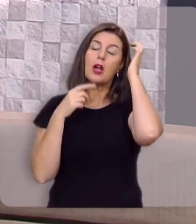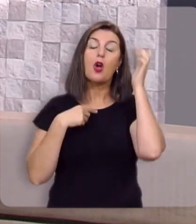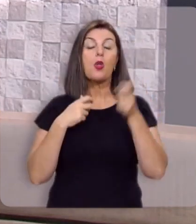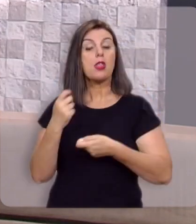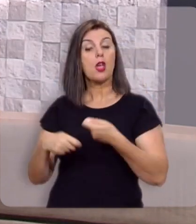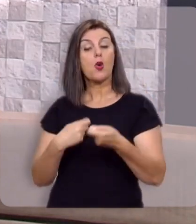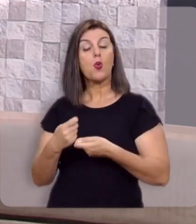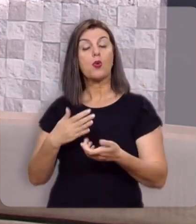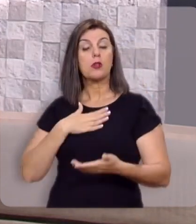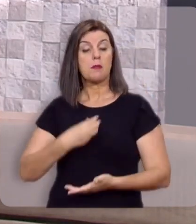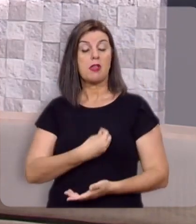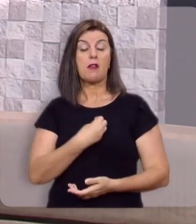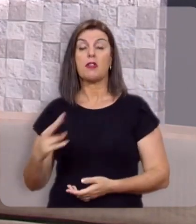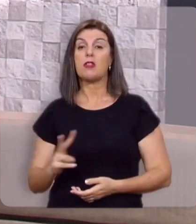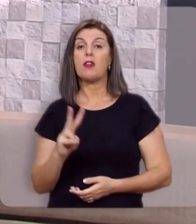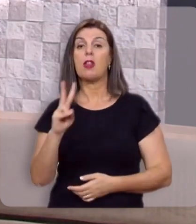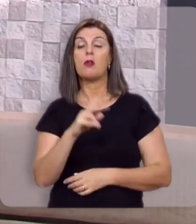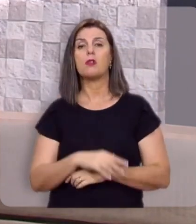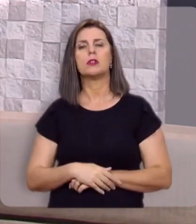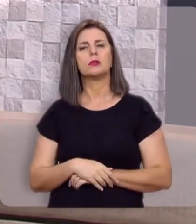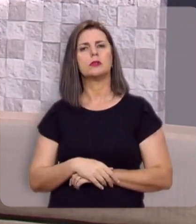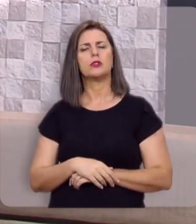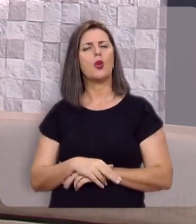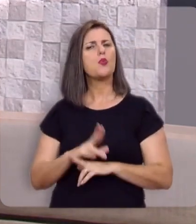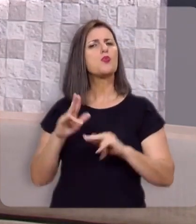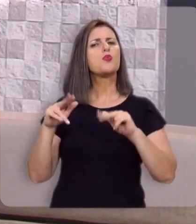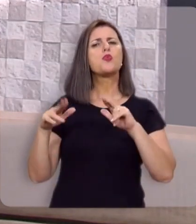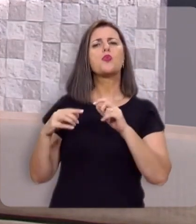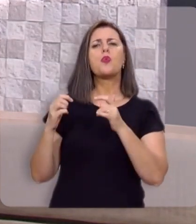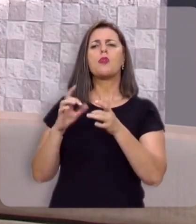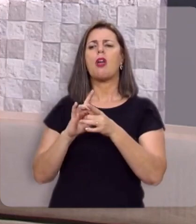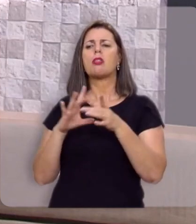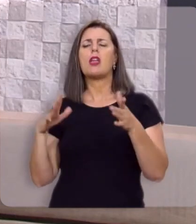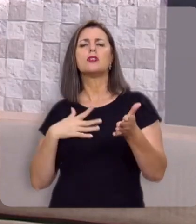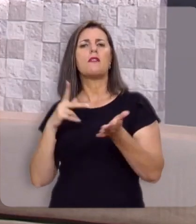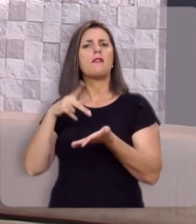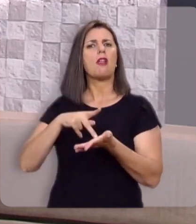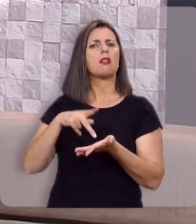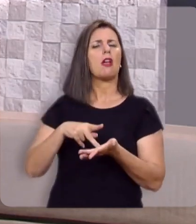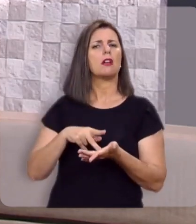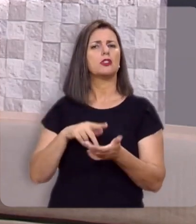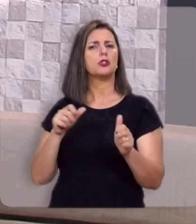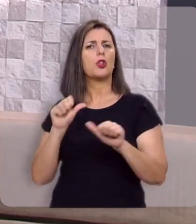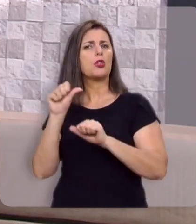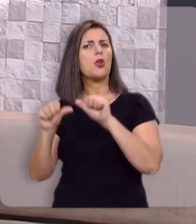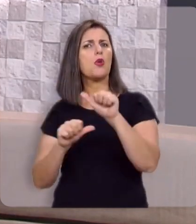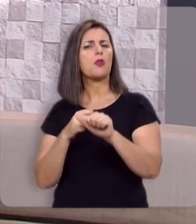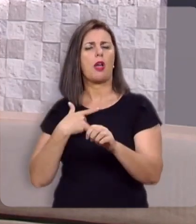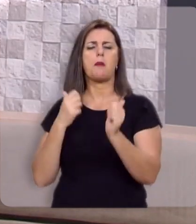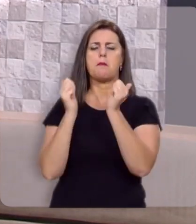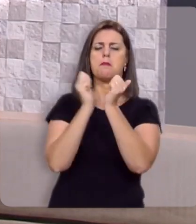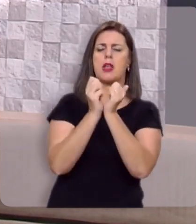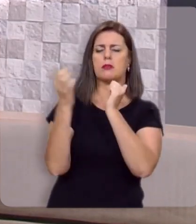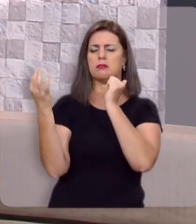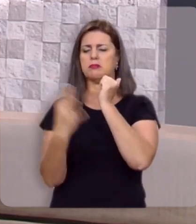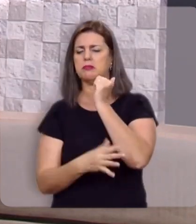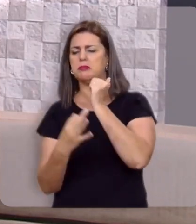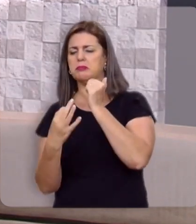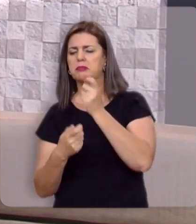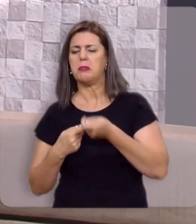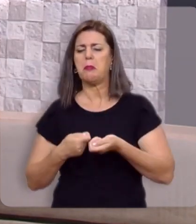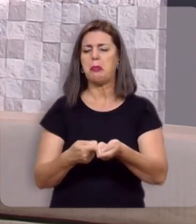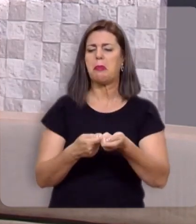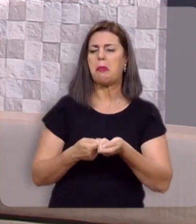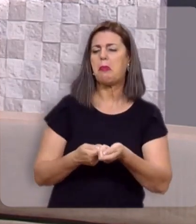nunca negociei princípios e valores. Eu nunca abri mão da verdade. Eu fui presa, açoitado,